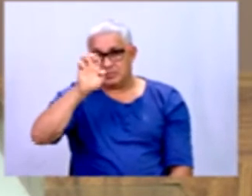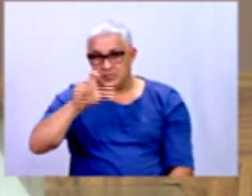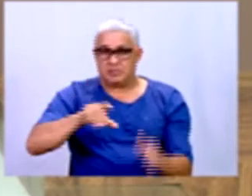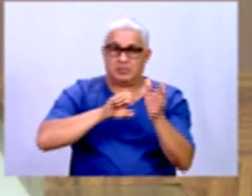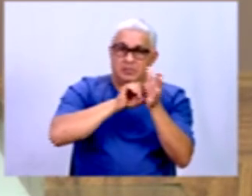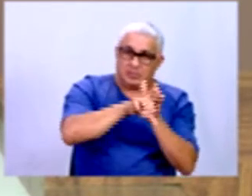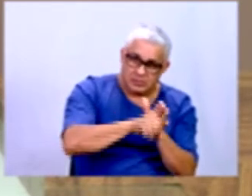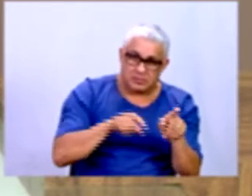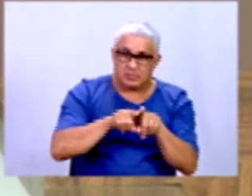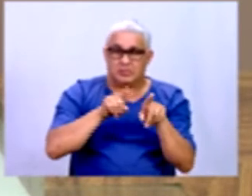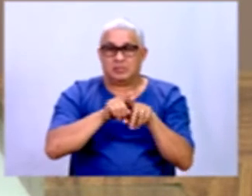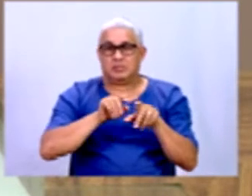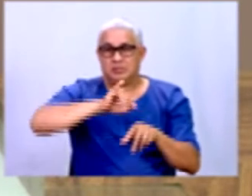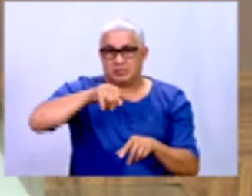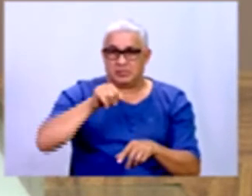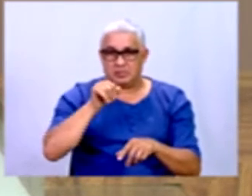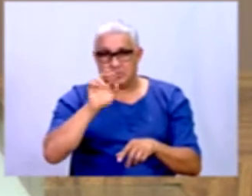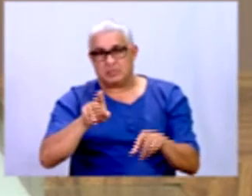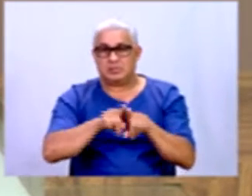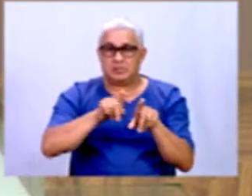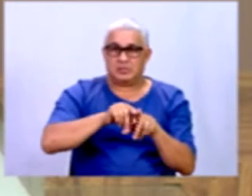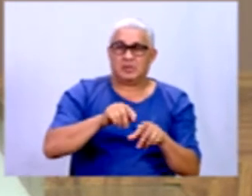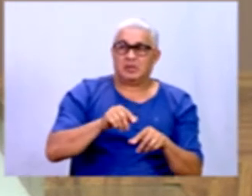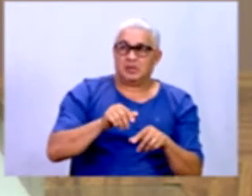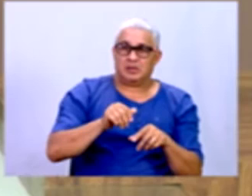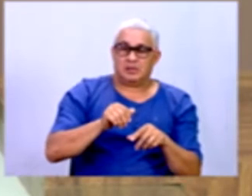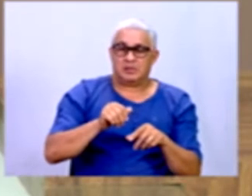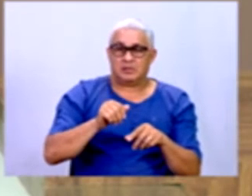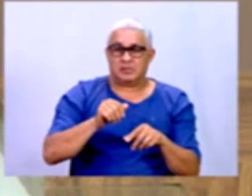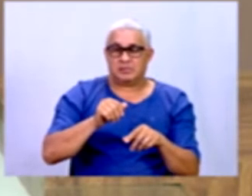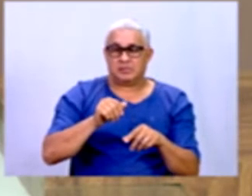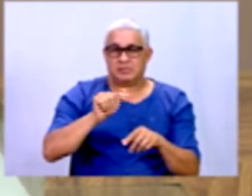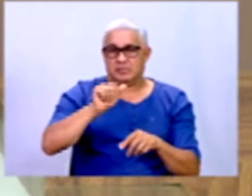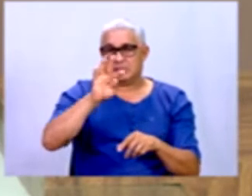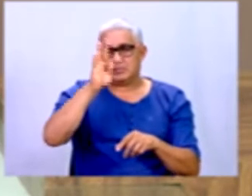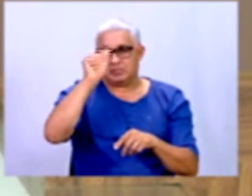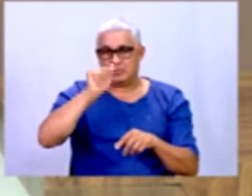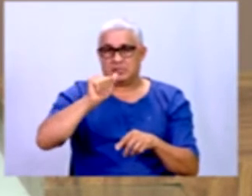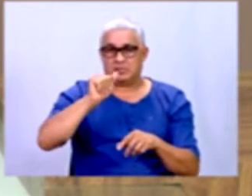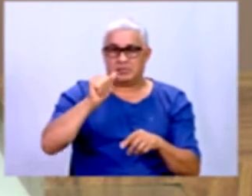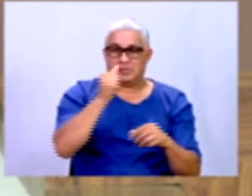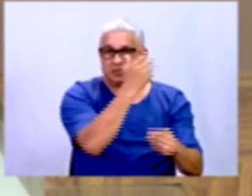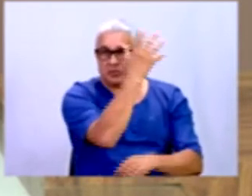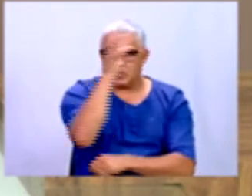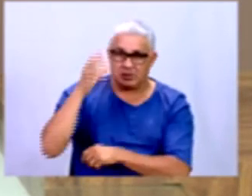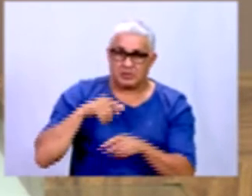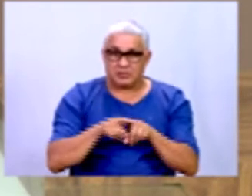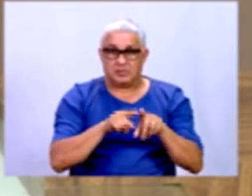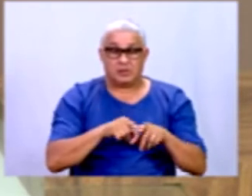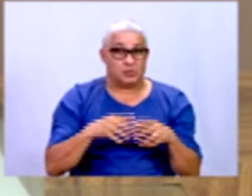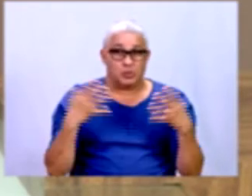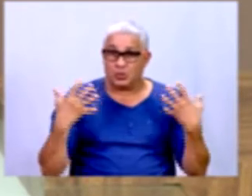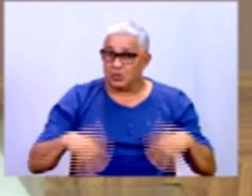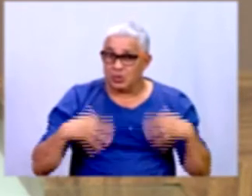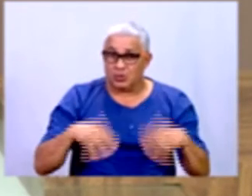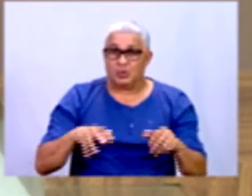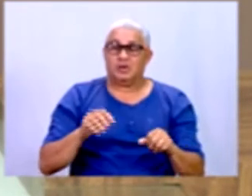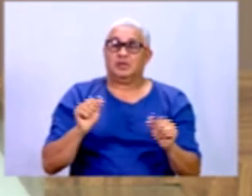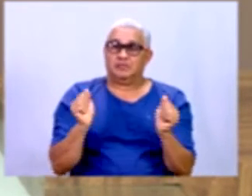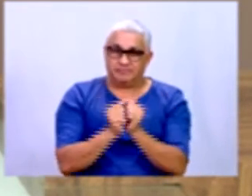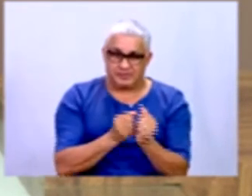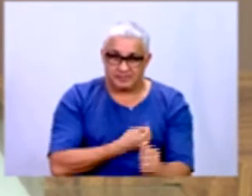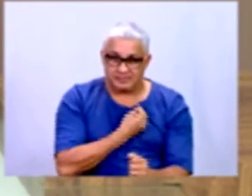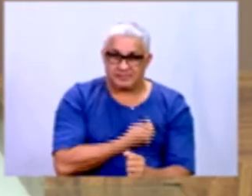Espigão, para Jaru, para Alta Florestas, para todos vocês que estão aqui conosco agora, que são muitos, não dá para a gente lembrar de todos, estou falando de